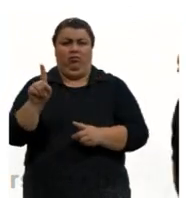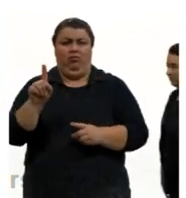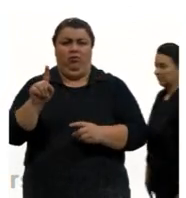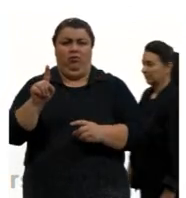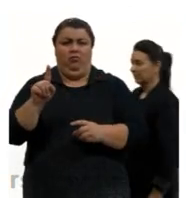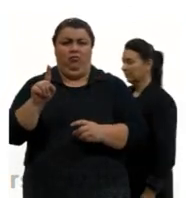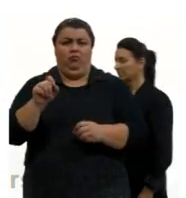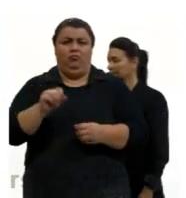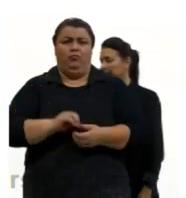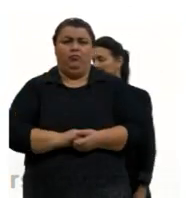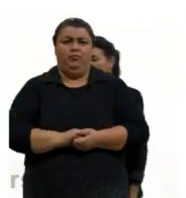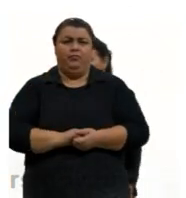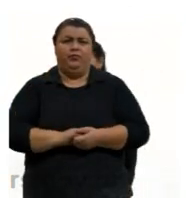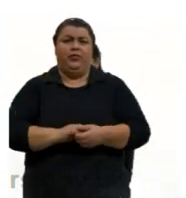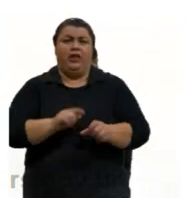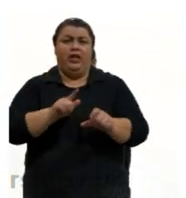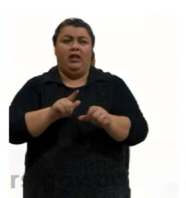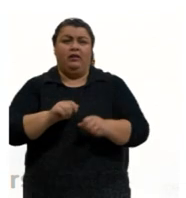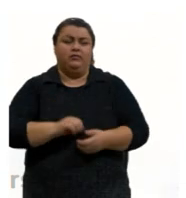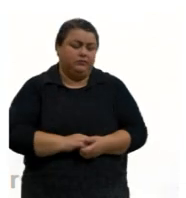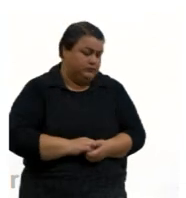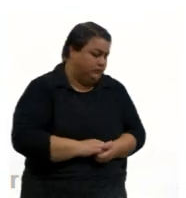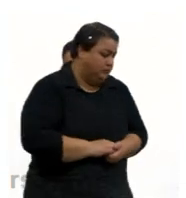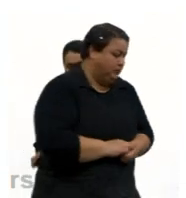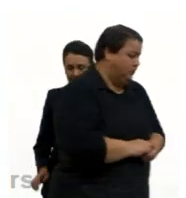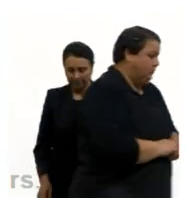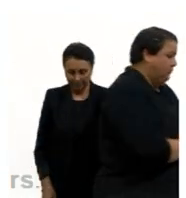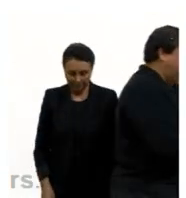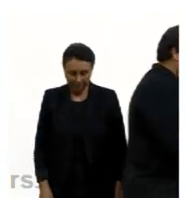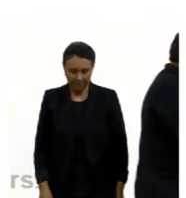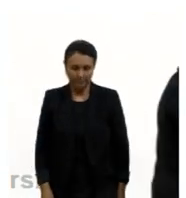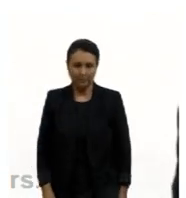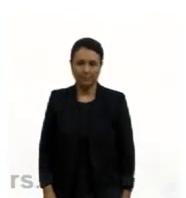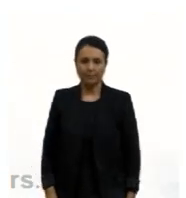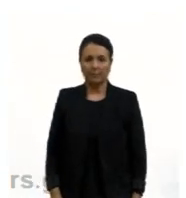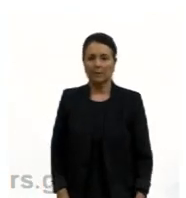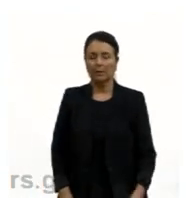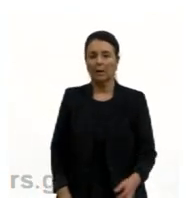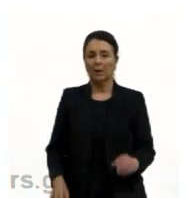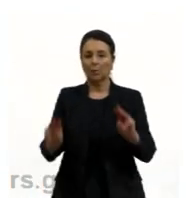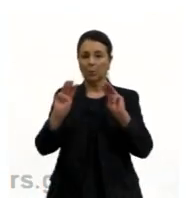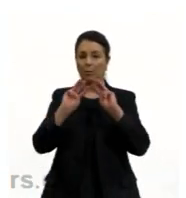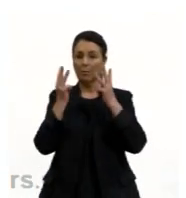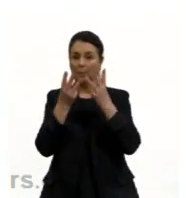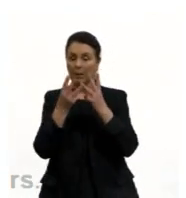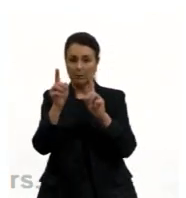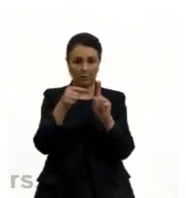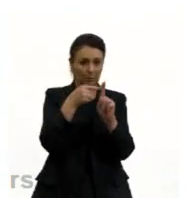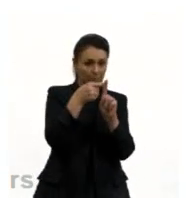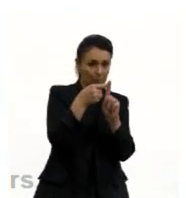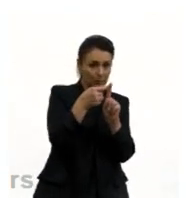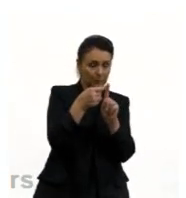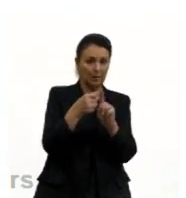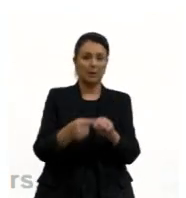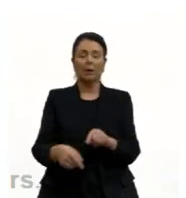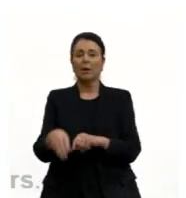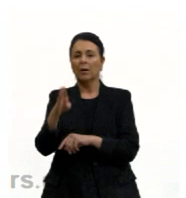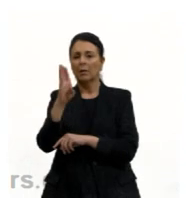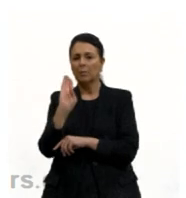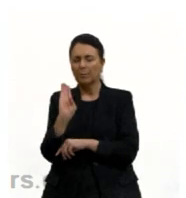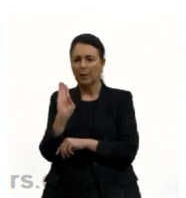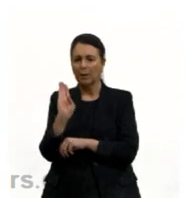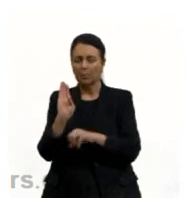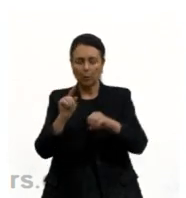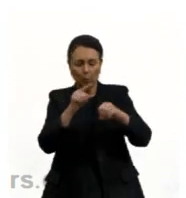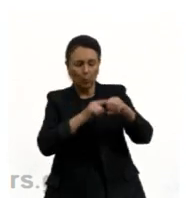seria o de Thomson, né, o pudim de passas que era encrustado ali na massa positiva, então não, não é a letra A. B. Um núcleo